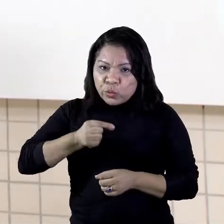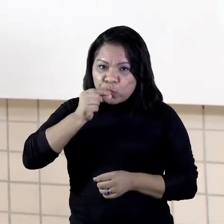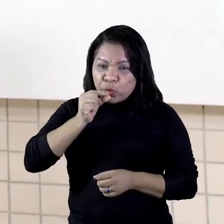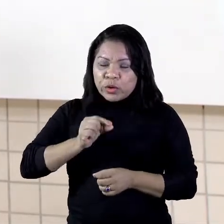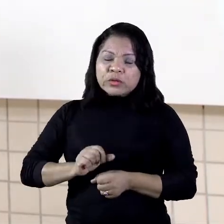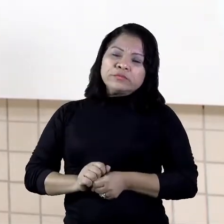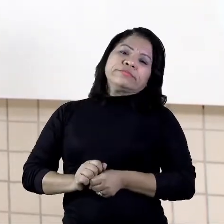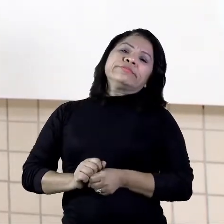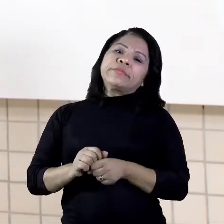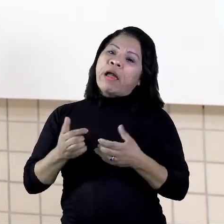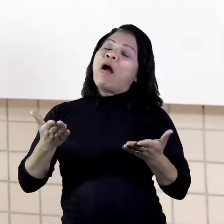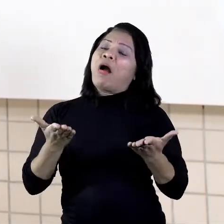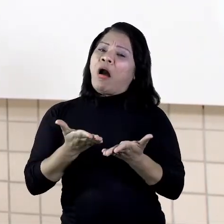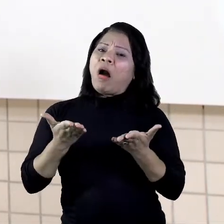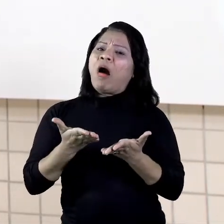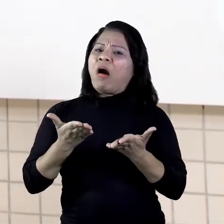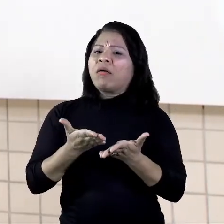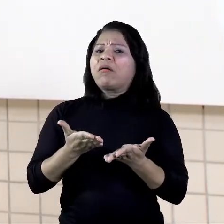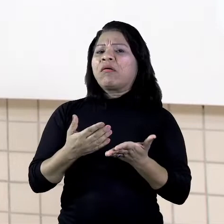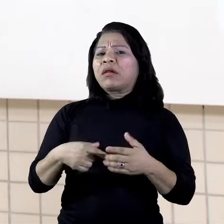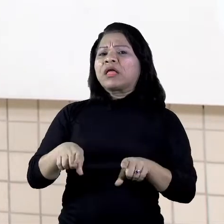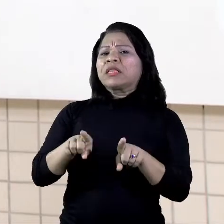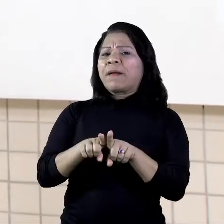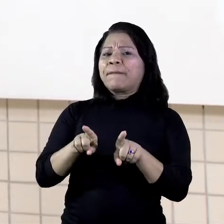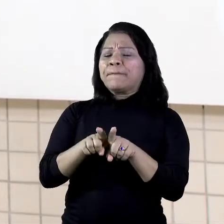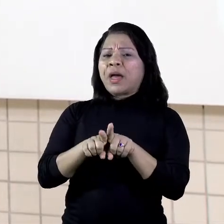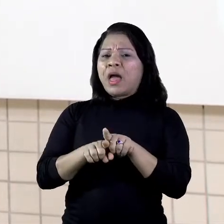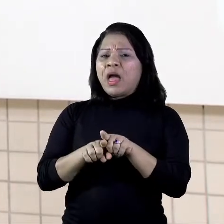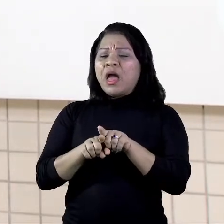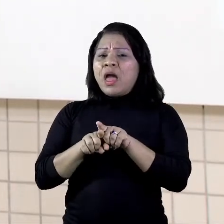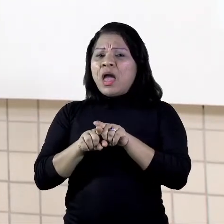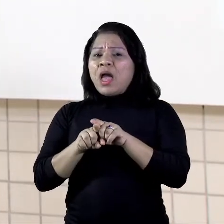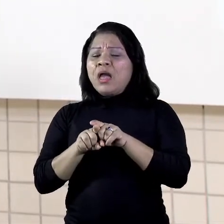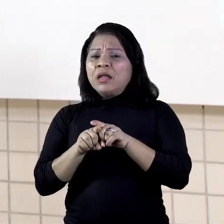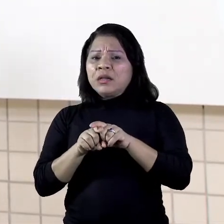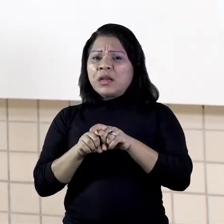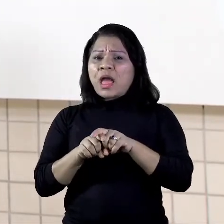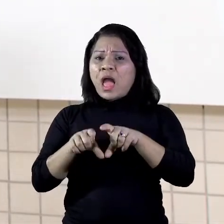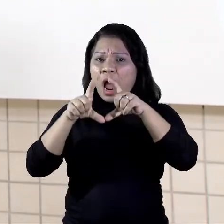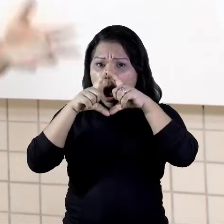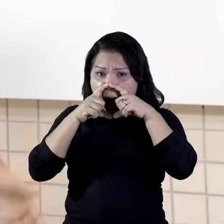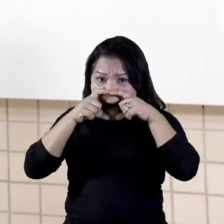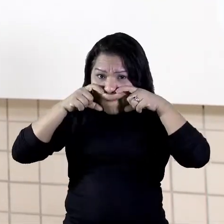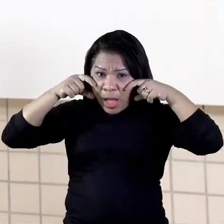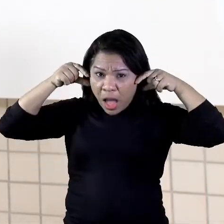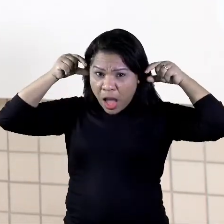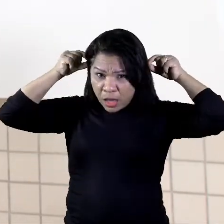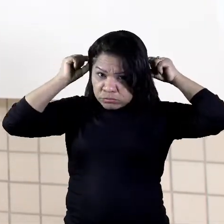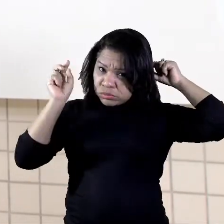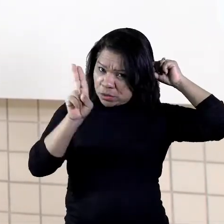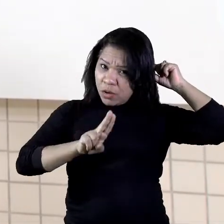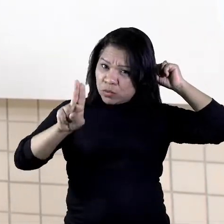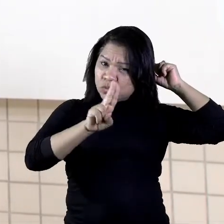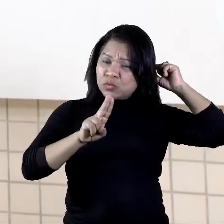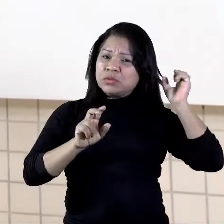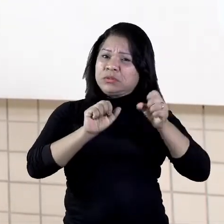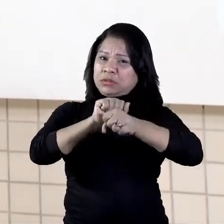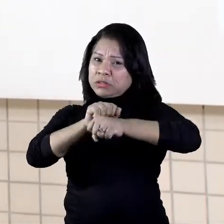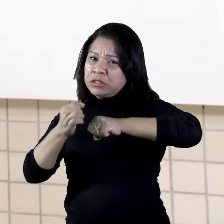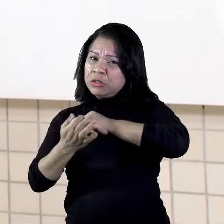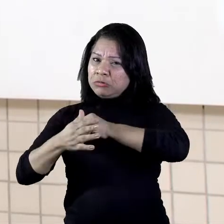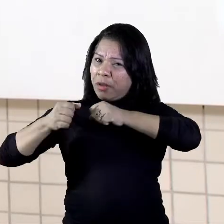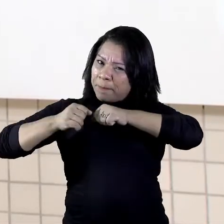agora até mesmo essas máscaras que a gente está usando aí, nessa pandemia que a gente está vivendo aí há vários